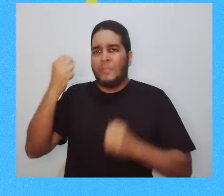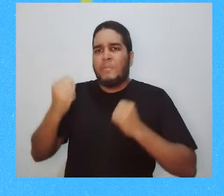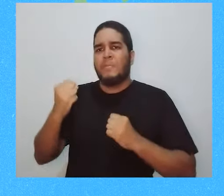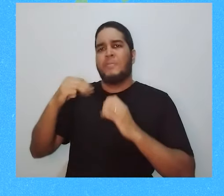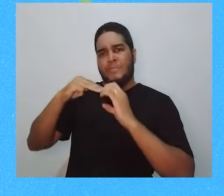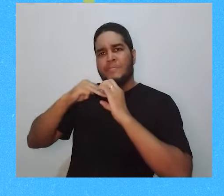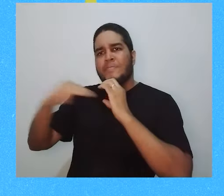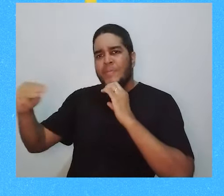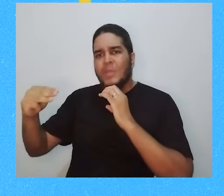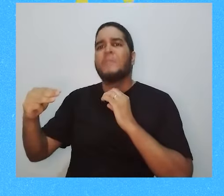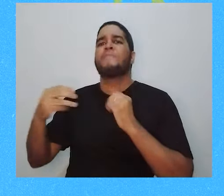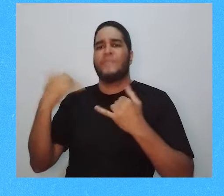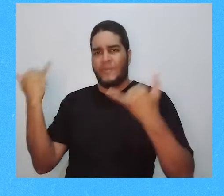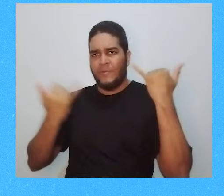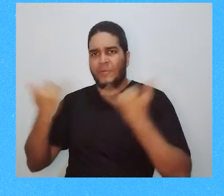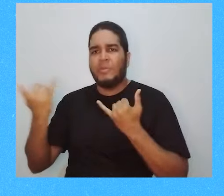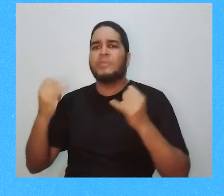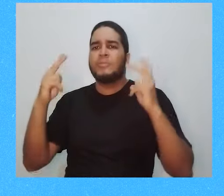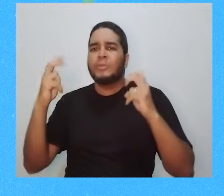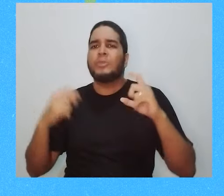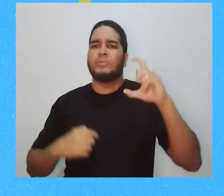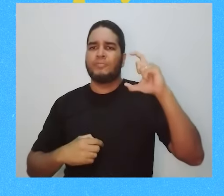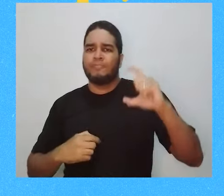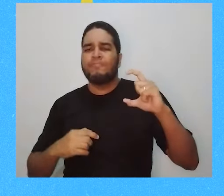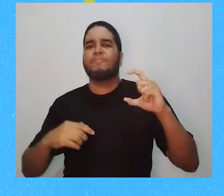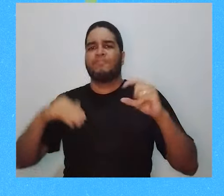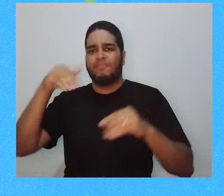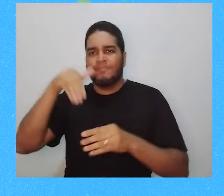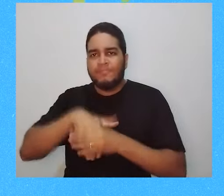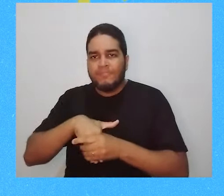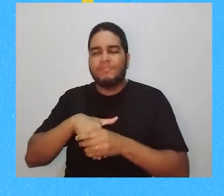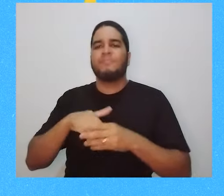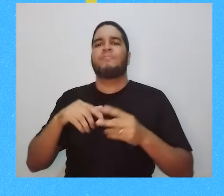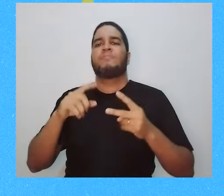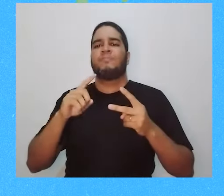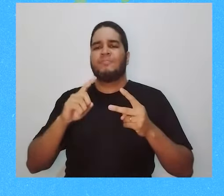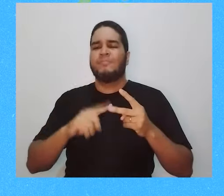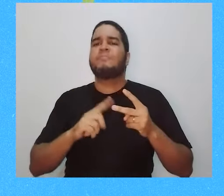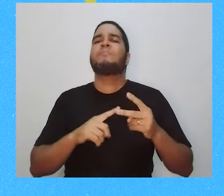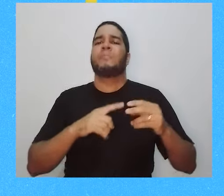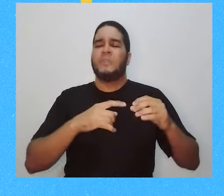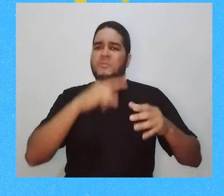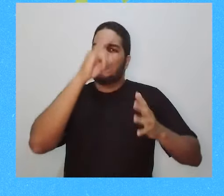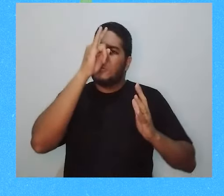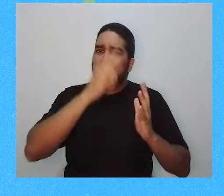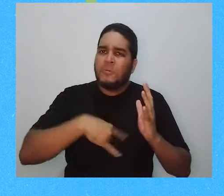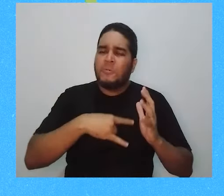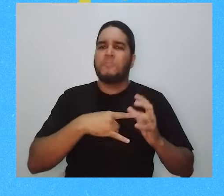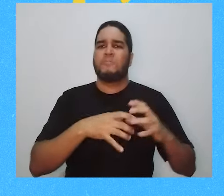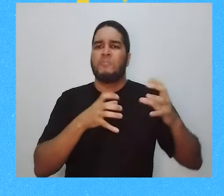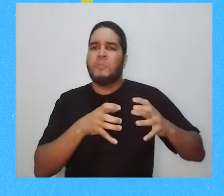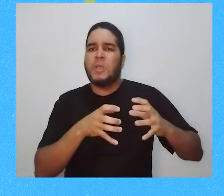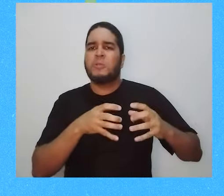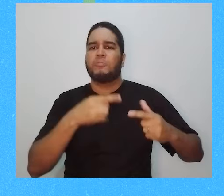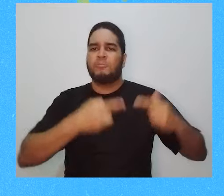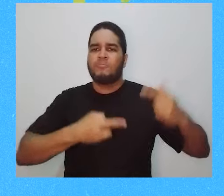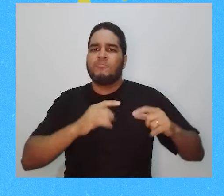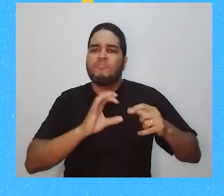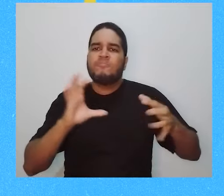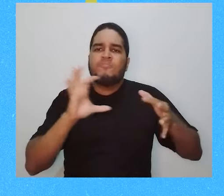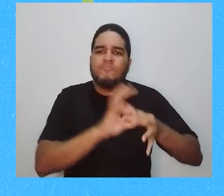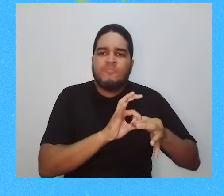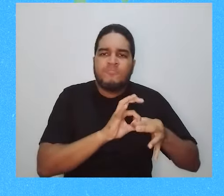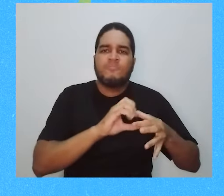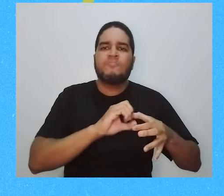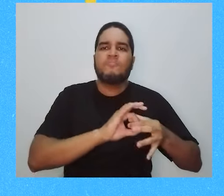de celular no aplicativo WhatsApp, simulando o diálogo entre interlocutor e atendente virtual Berta. Tela de celular, onde se mostra um menu com